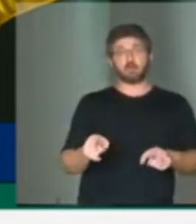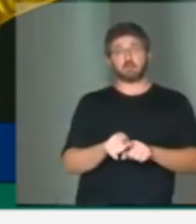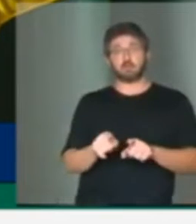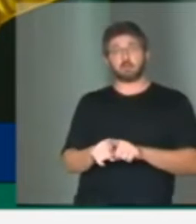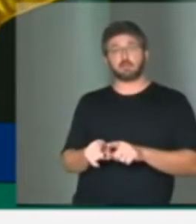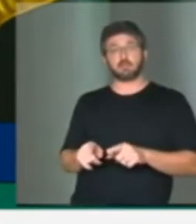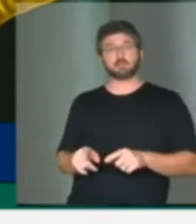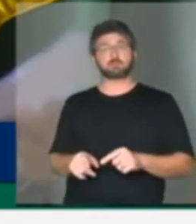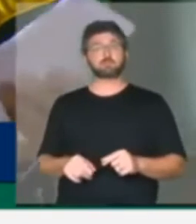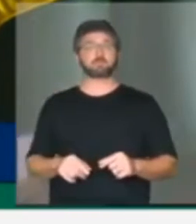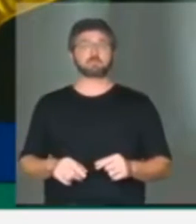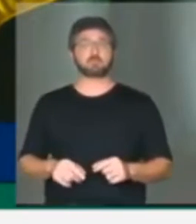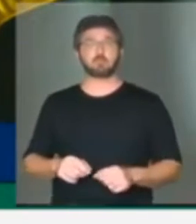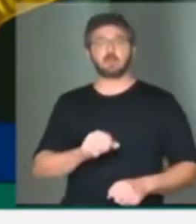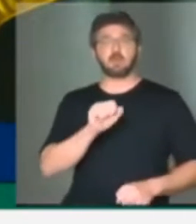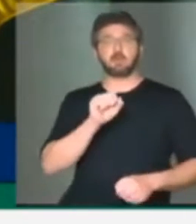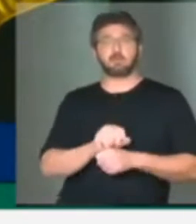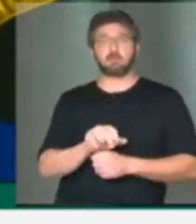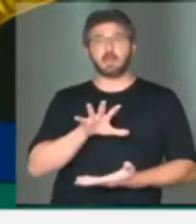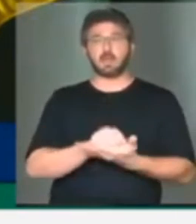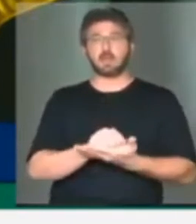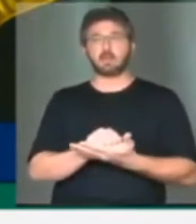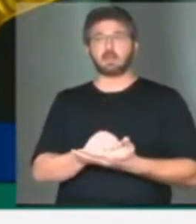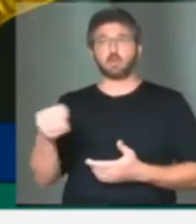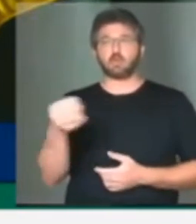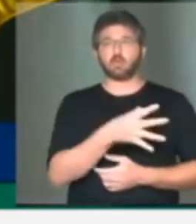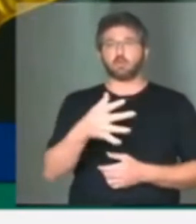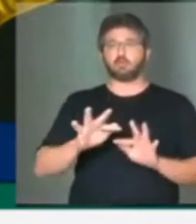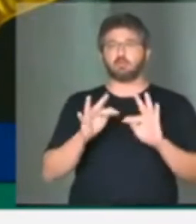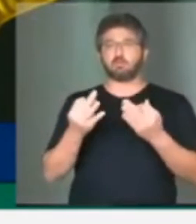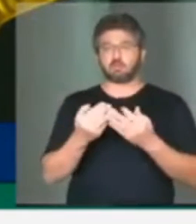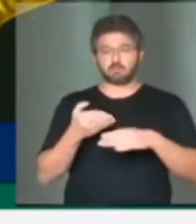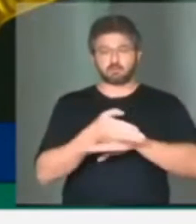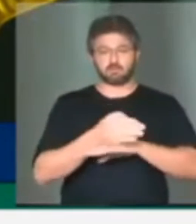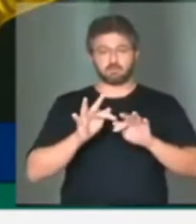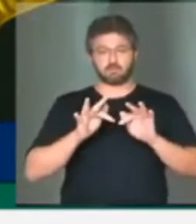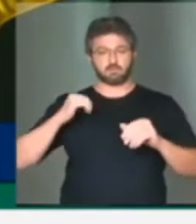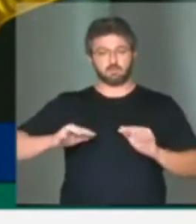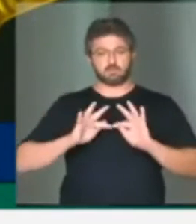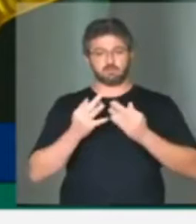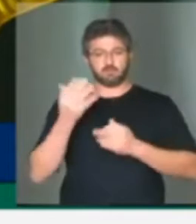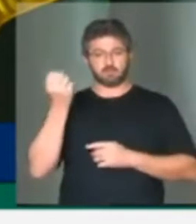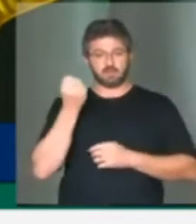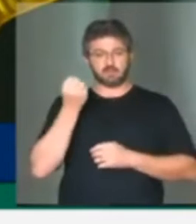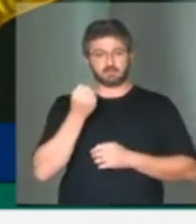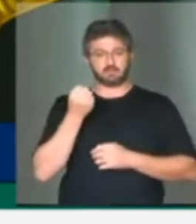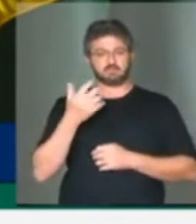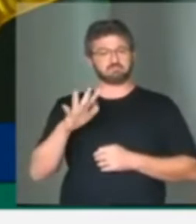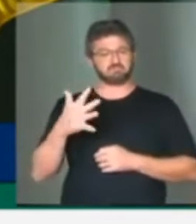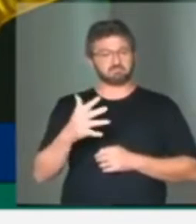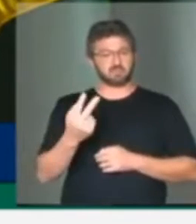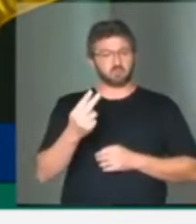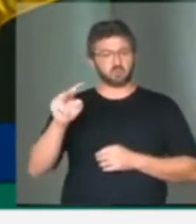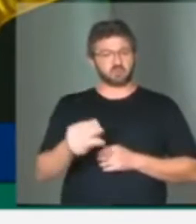parou o cadastramento de novas famílias no Bolsa Família. São mais de 2